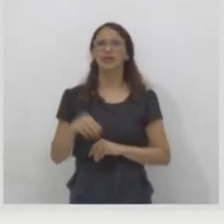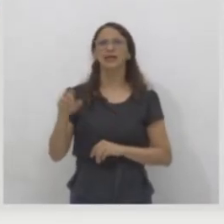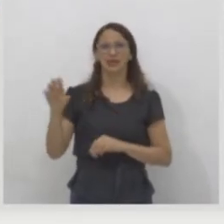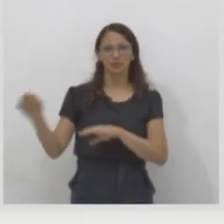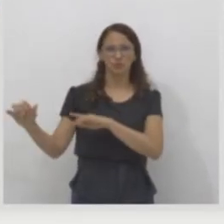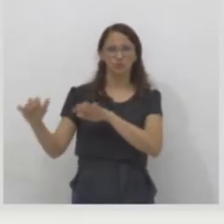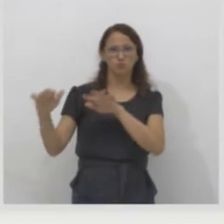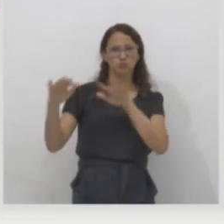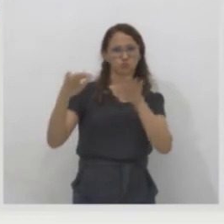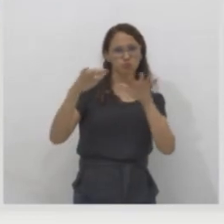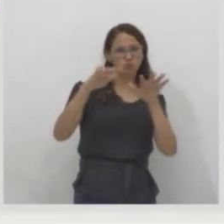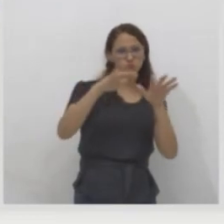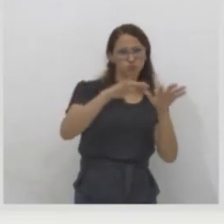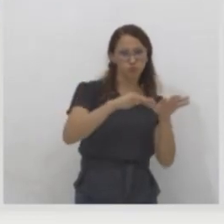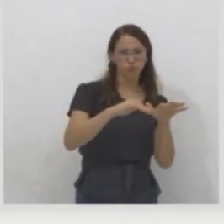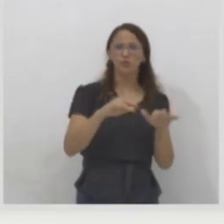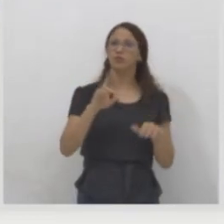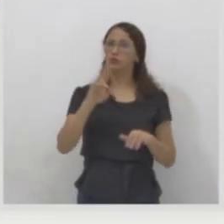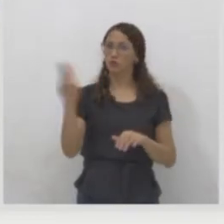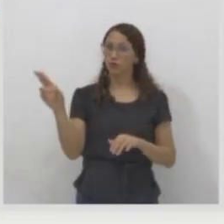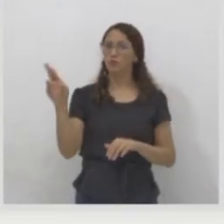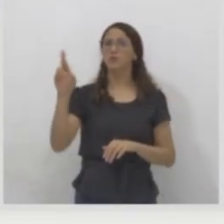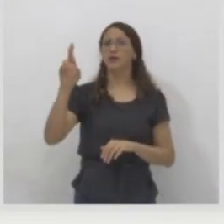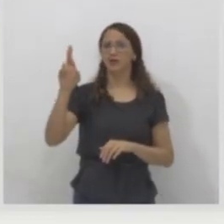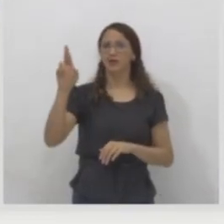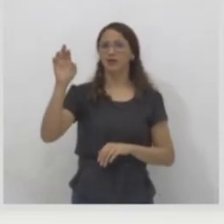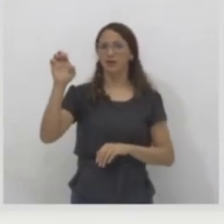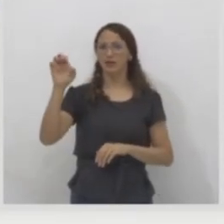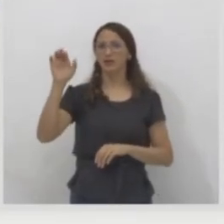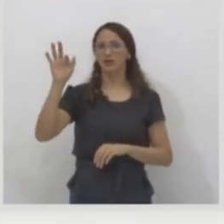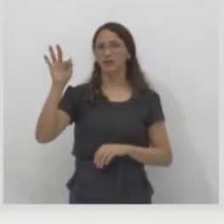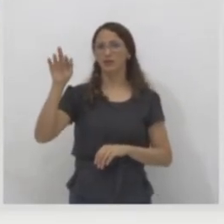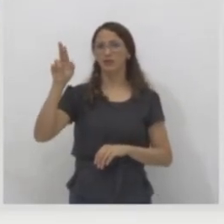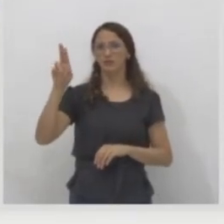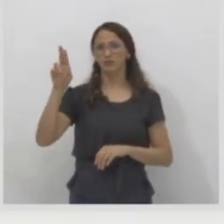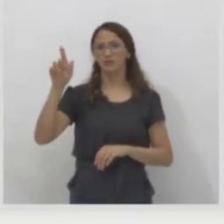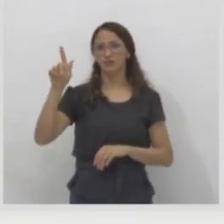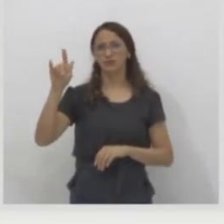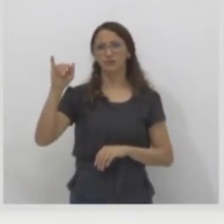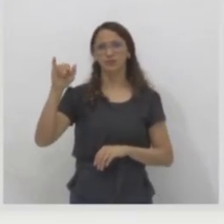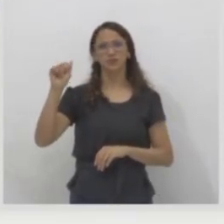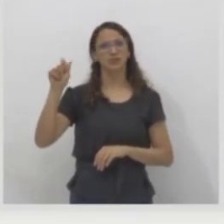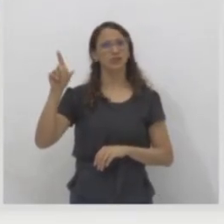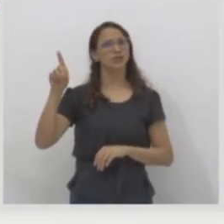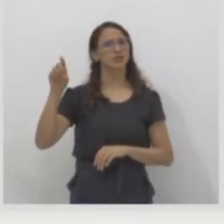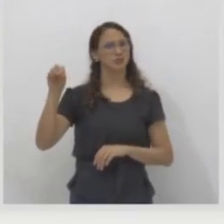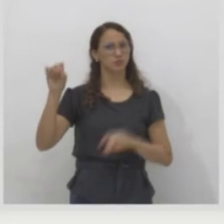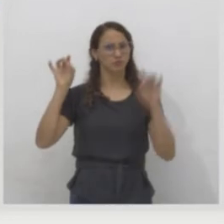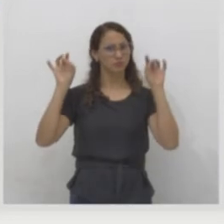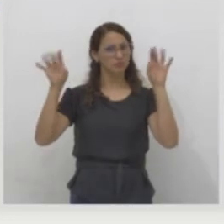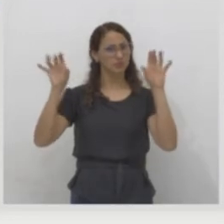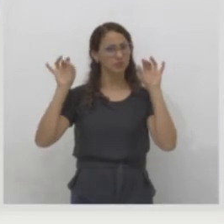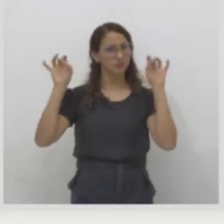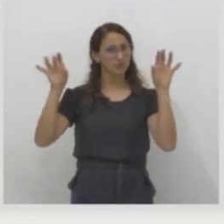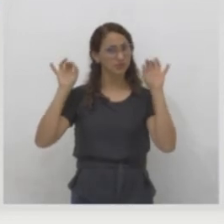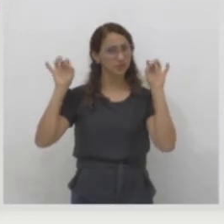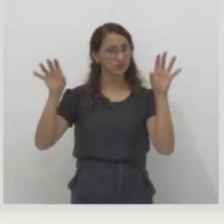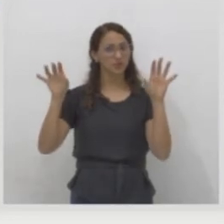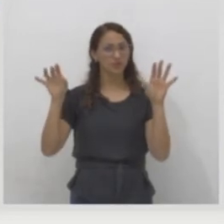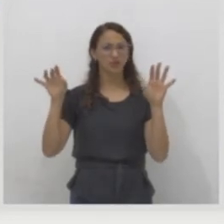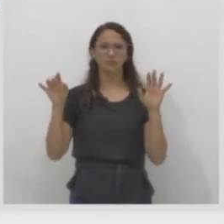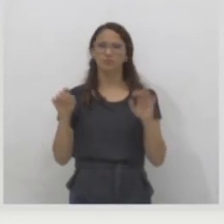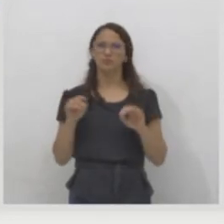Você vai chamá-lo de refugiado. O refugiado, de acordo com todas as convenções